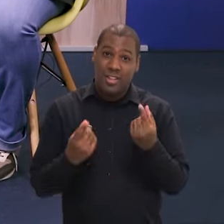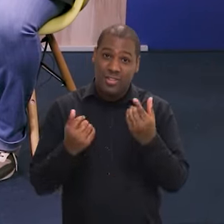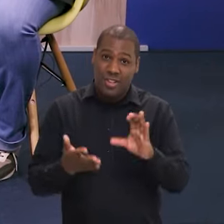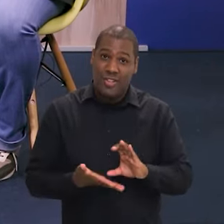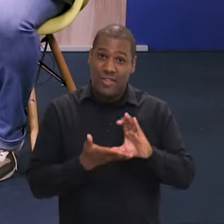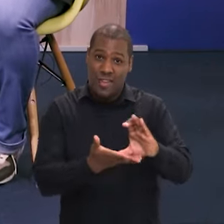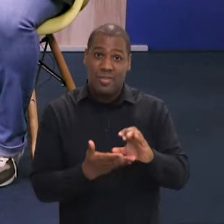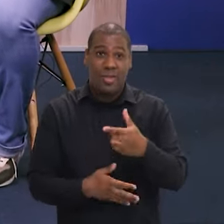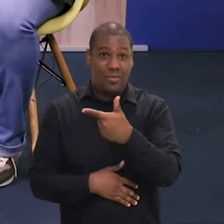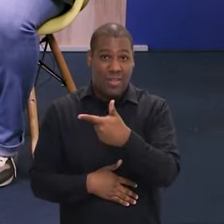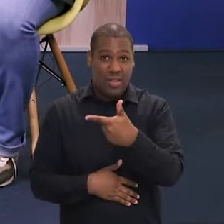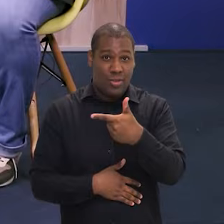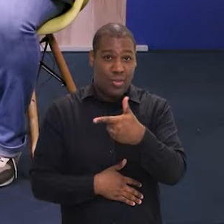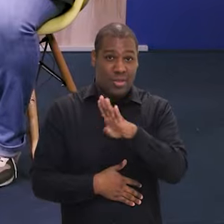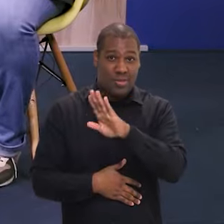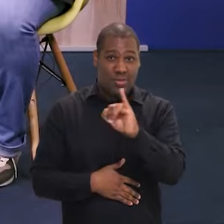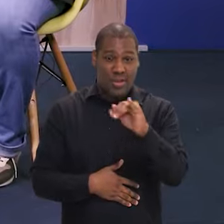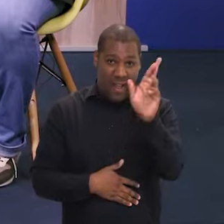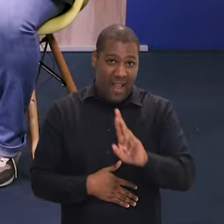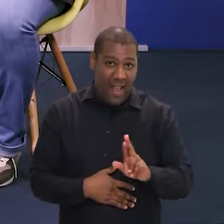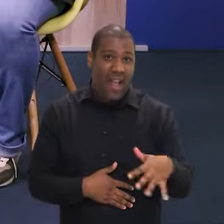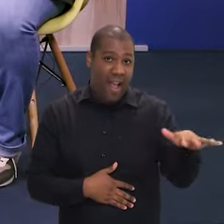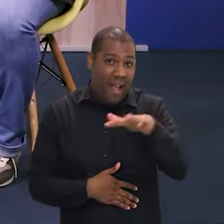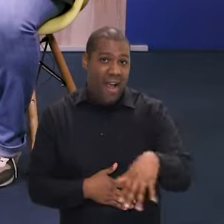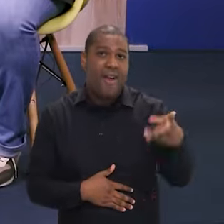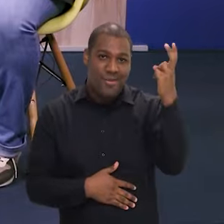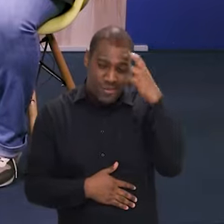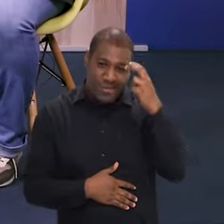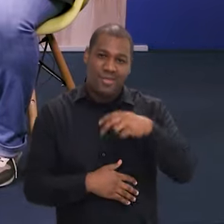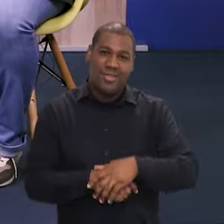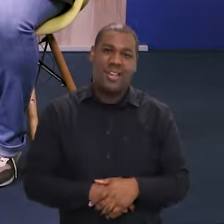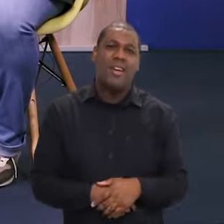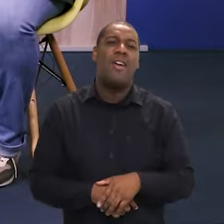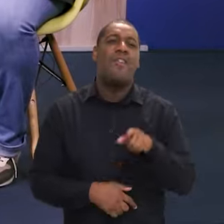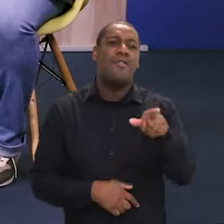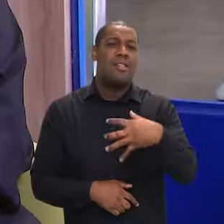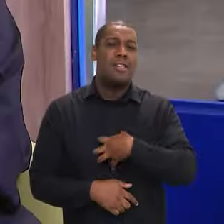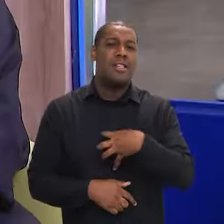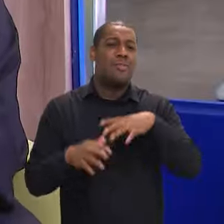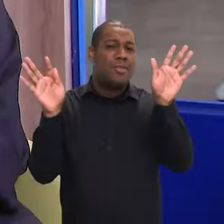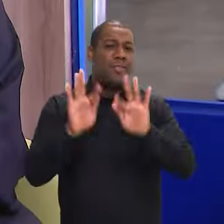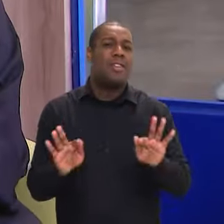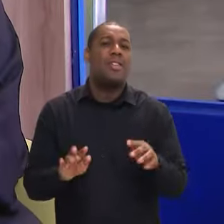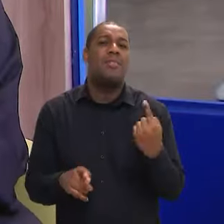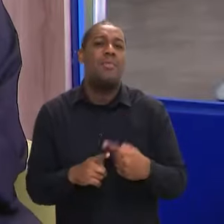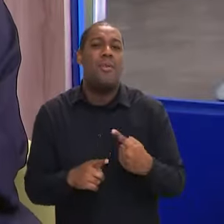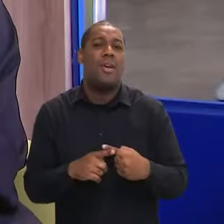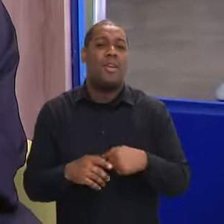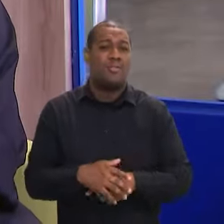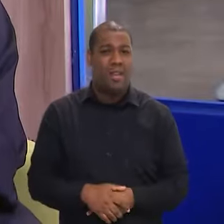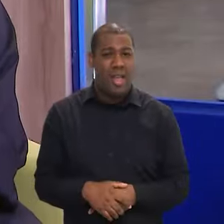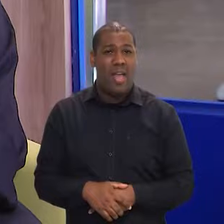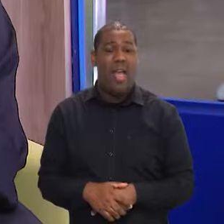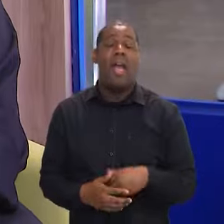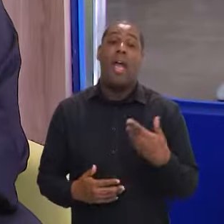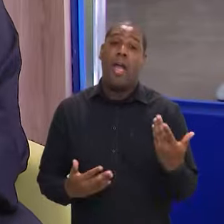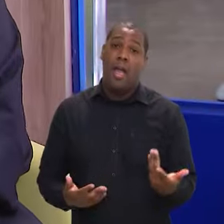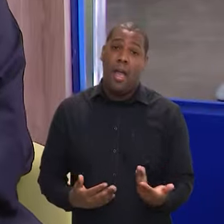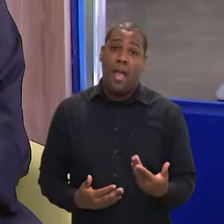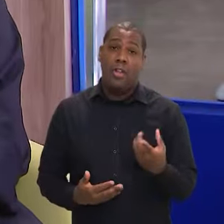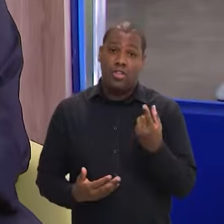honra de receber de voto e queria saber o que a senhora comemora hoje. Olha, a gente comemora porque aqueles 12 bilhões foram